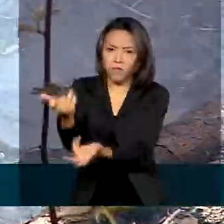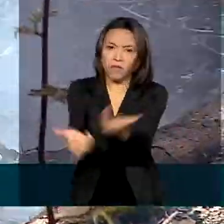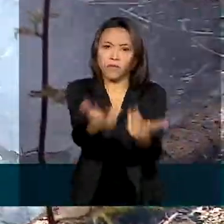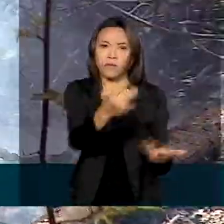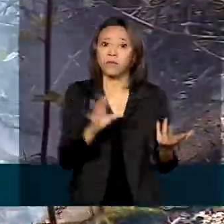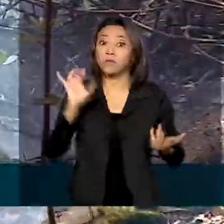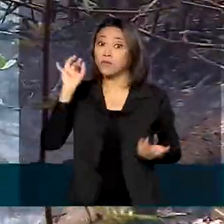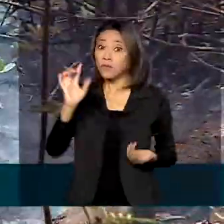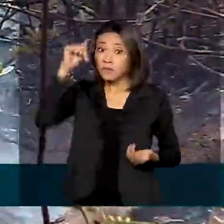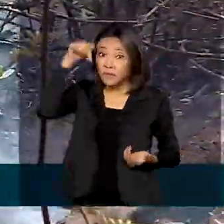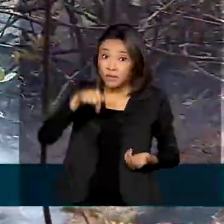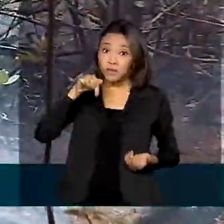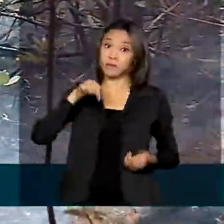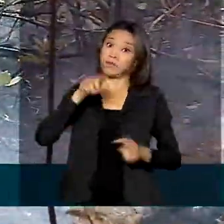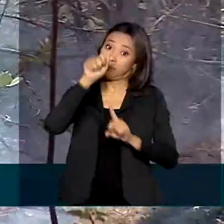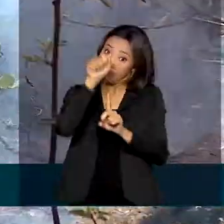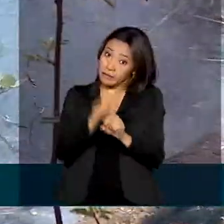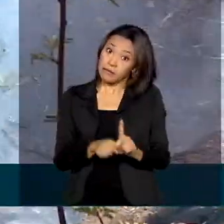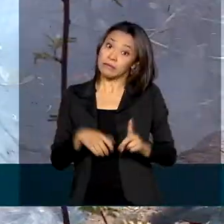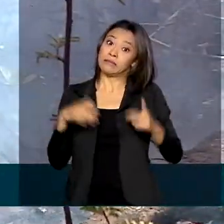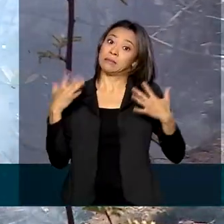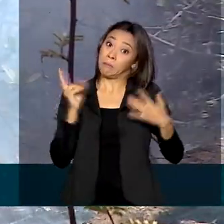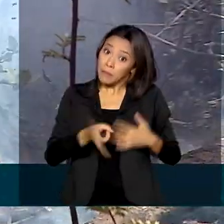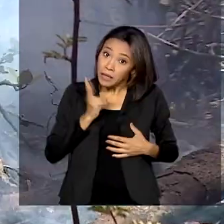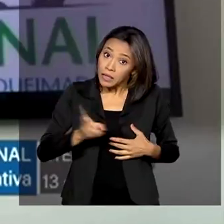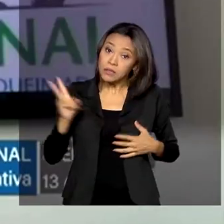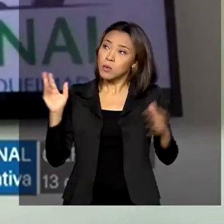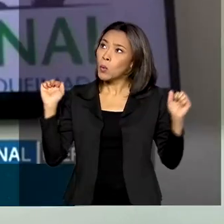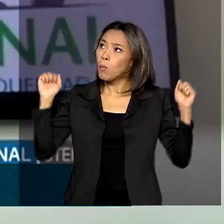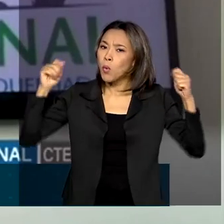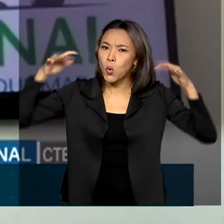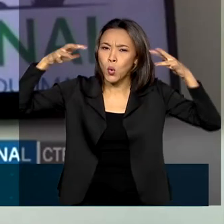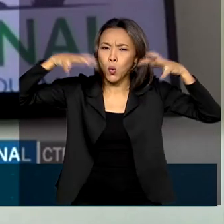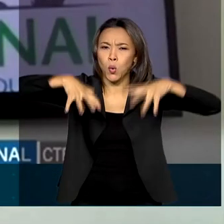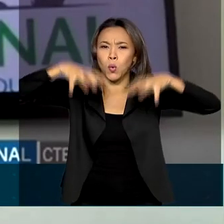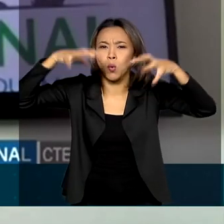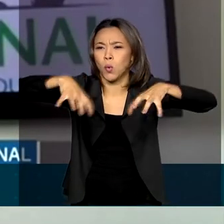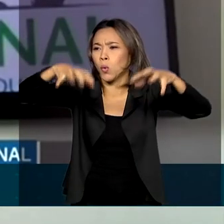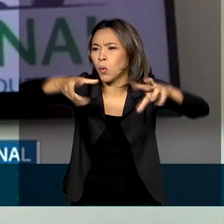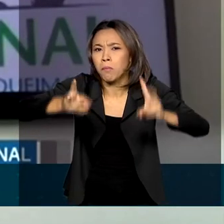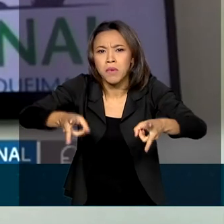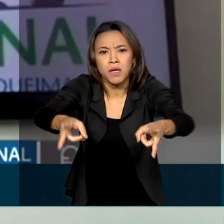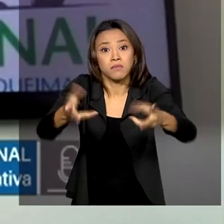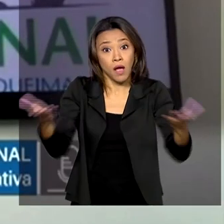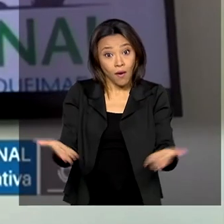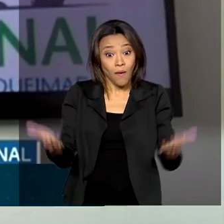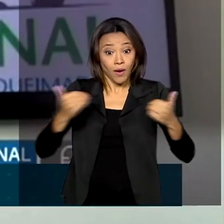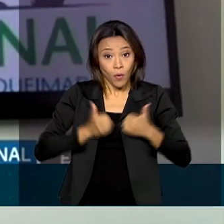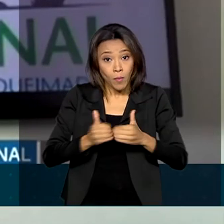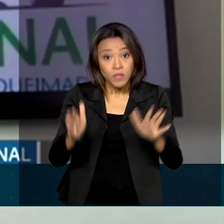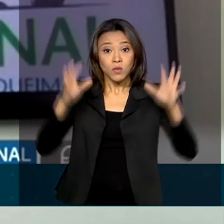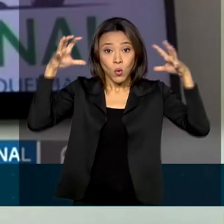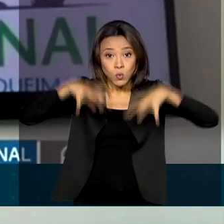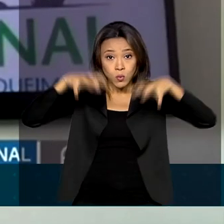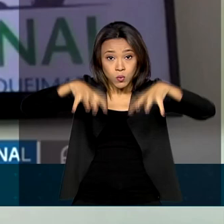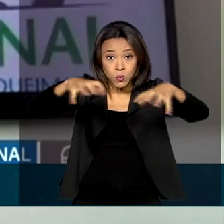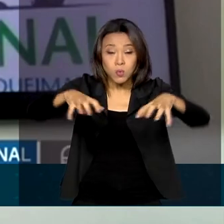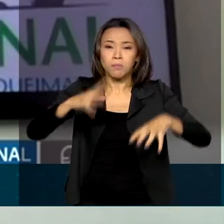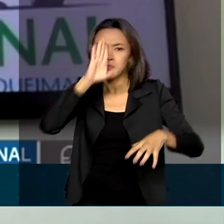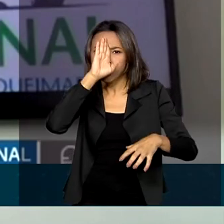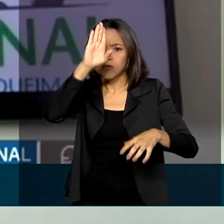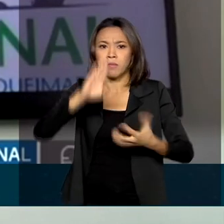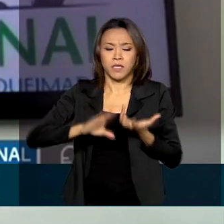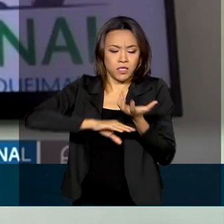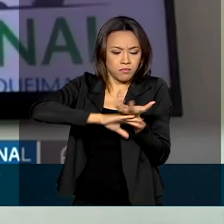neste último mês, mesmo com a chegada das chuvas. As primeiras chuvas começaram a cair, principalmente no Pantanal de Mato